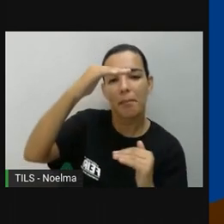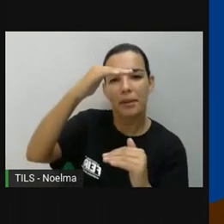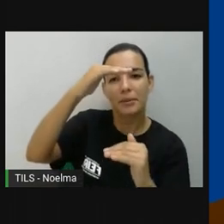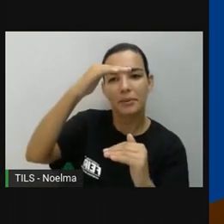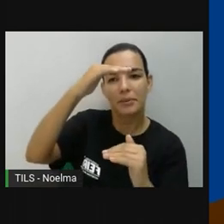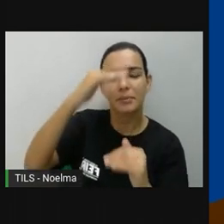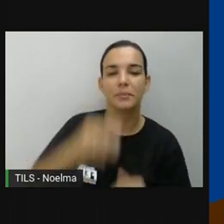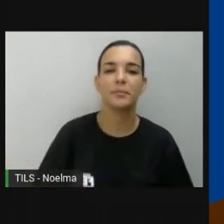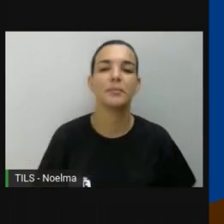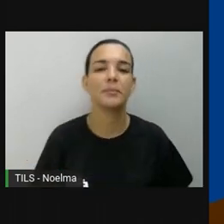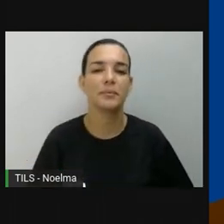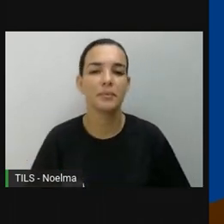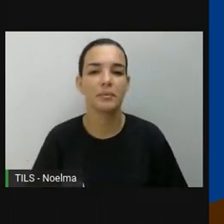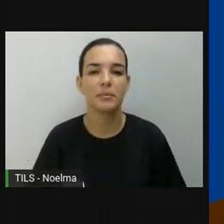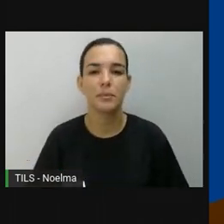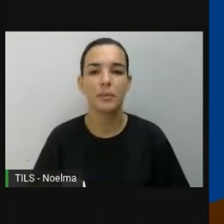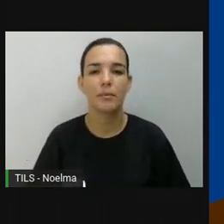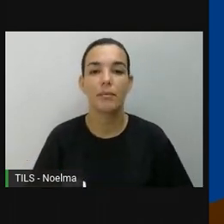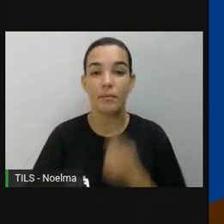baixo.